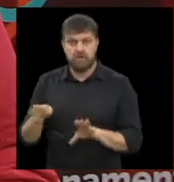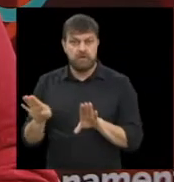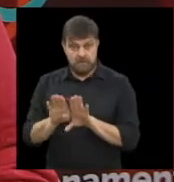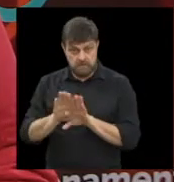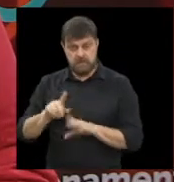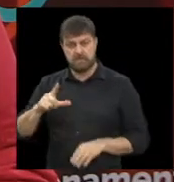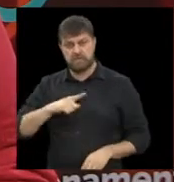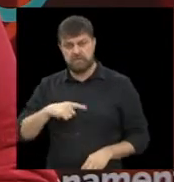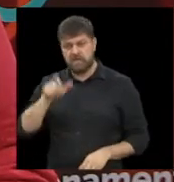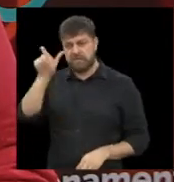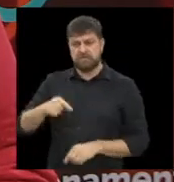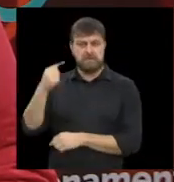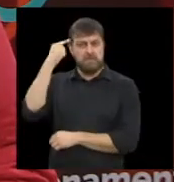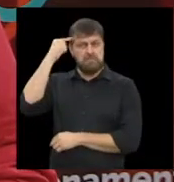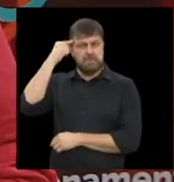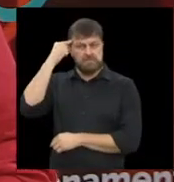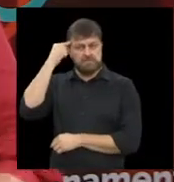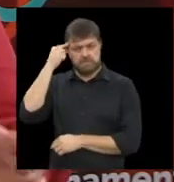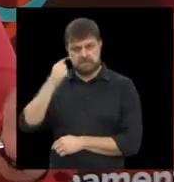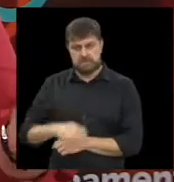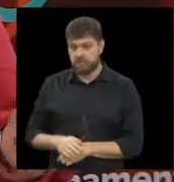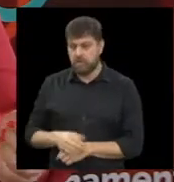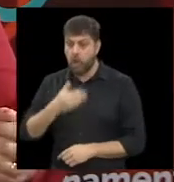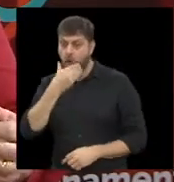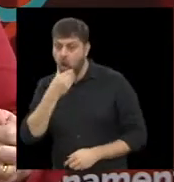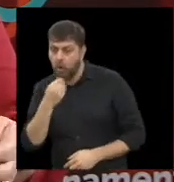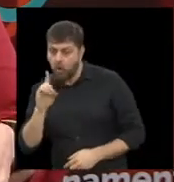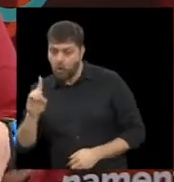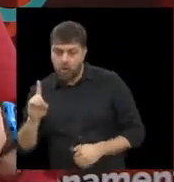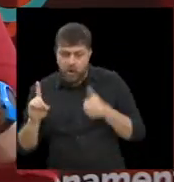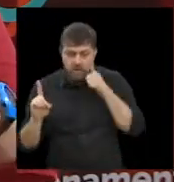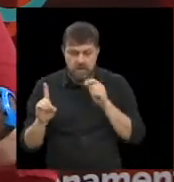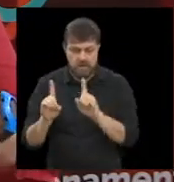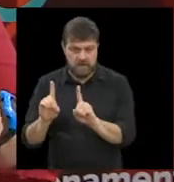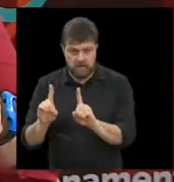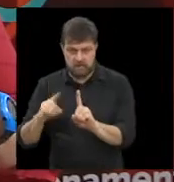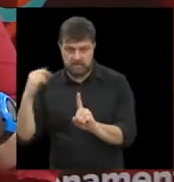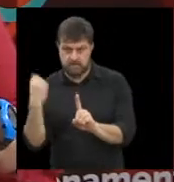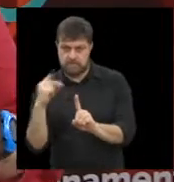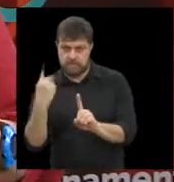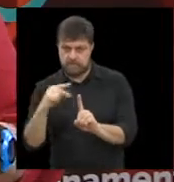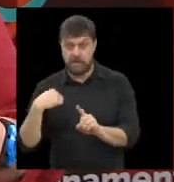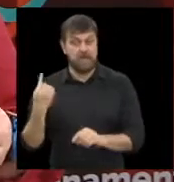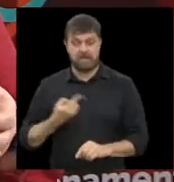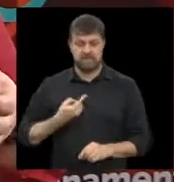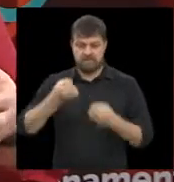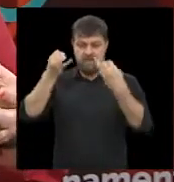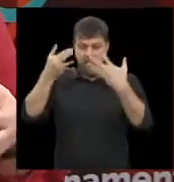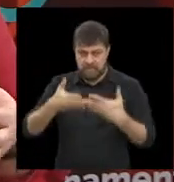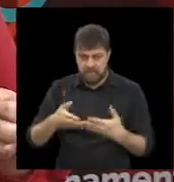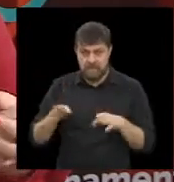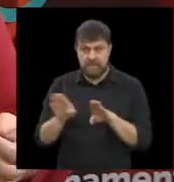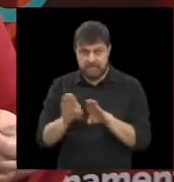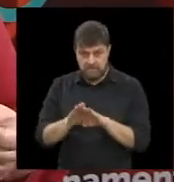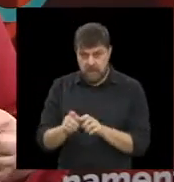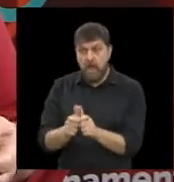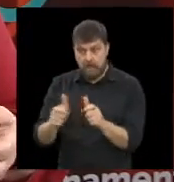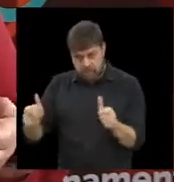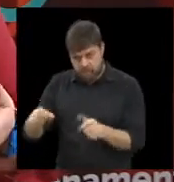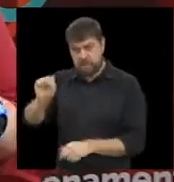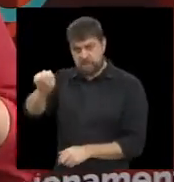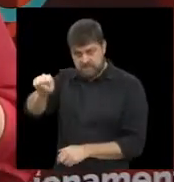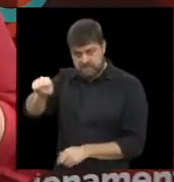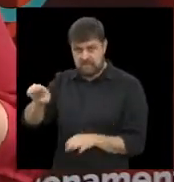existe assim, né, as pessoas pensam, ah, relacionamento abusivo é do homem com a mulher. Eu acho que seria bom a gente explicar que em sua maioria sim,